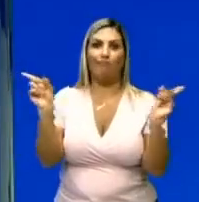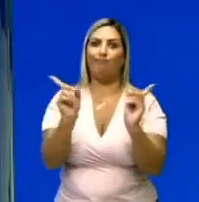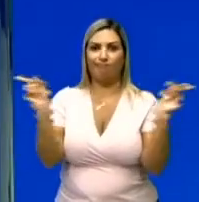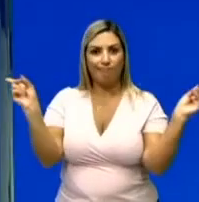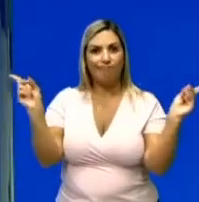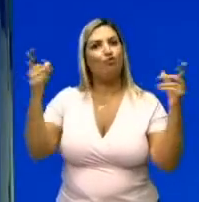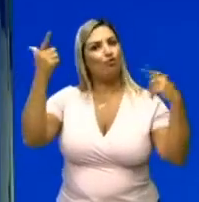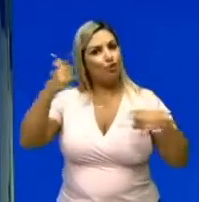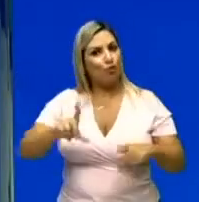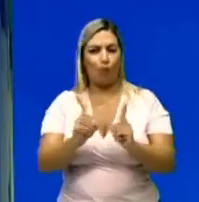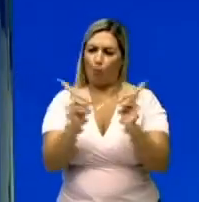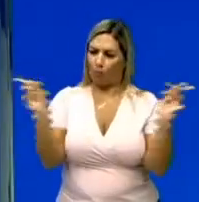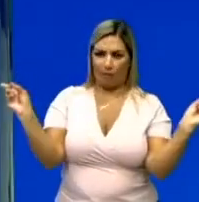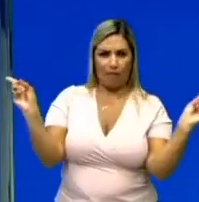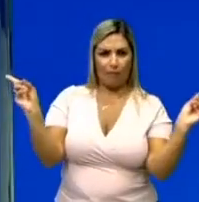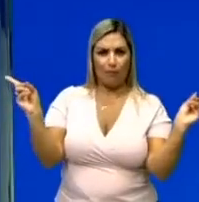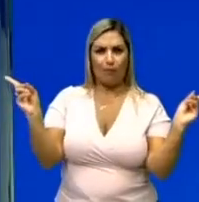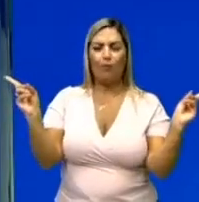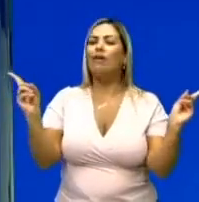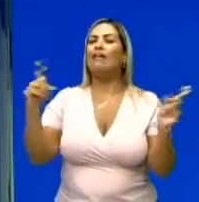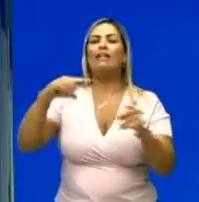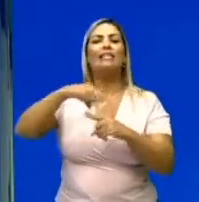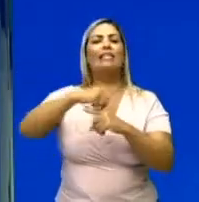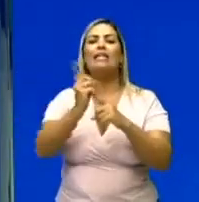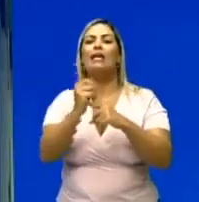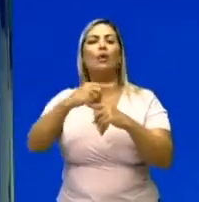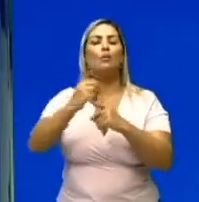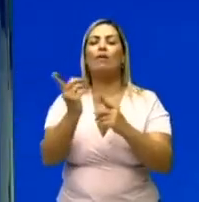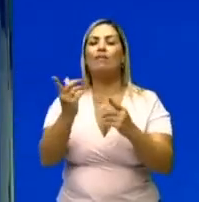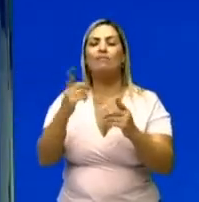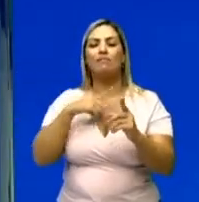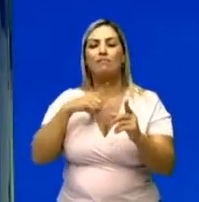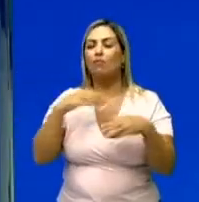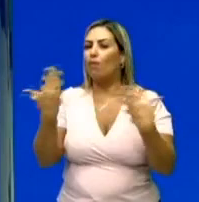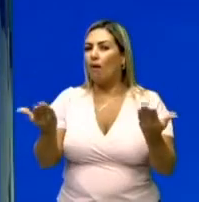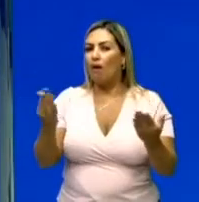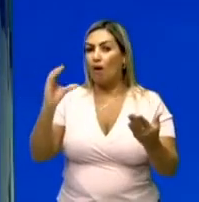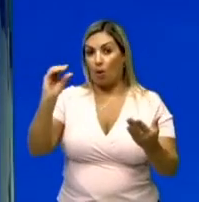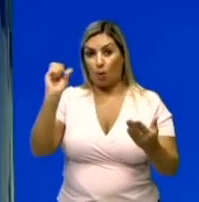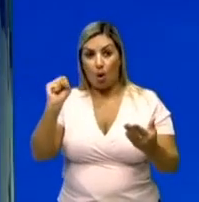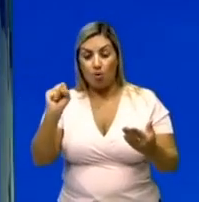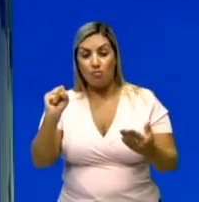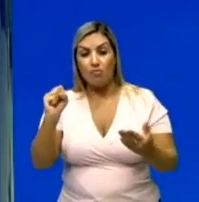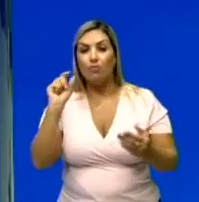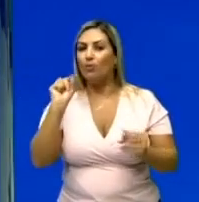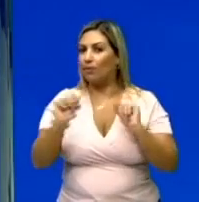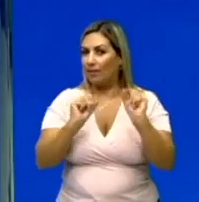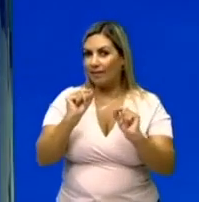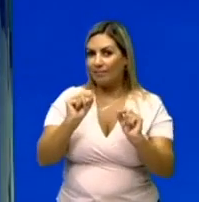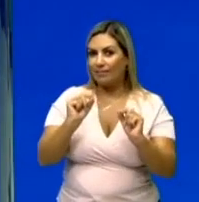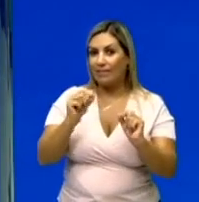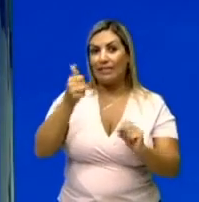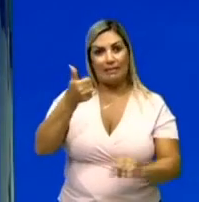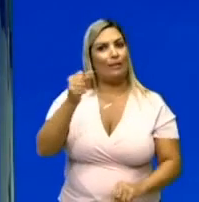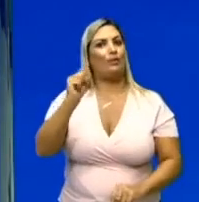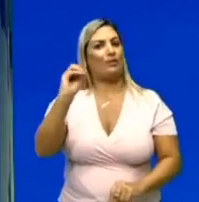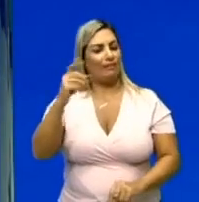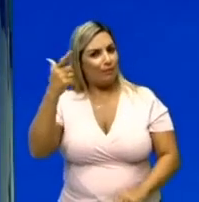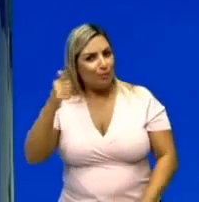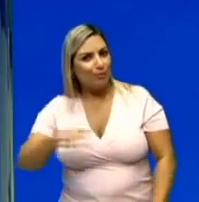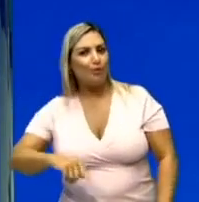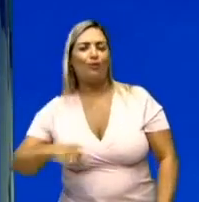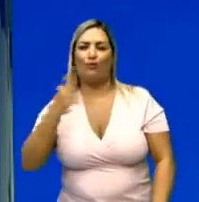novo. Se está contrário, de novo. Que ângulo é esse aqui, olha? Esse ângulo vai ser cosseno de 180.